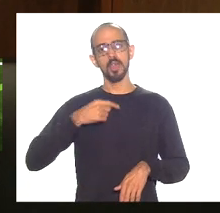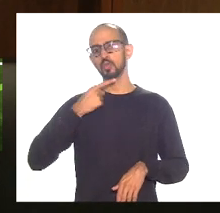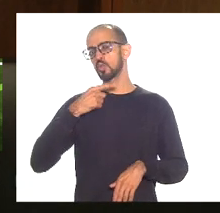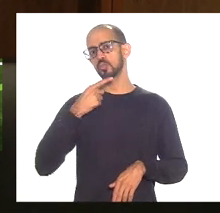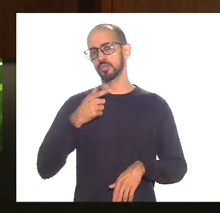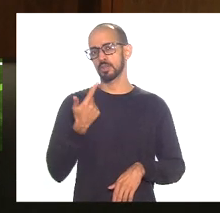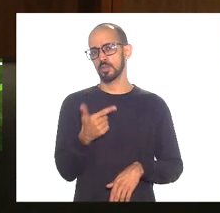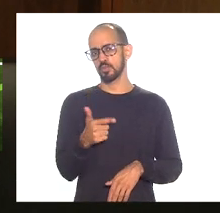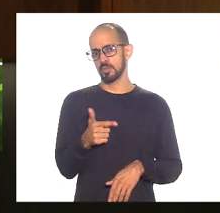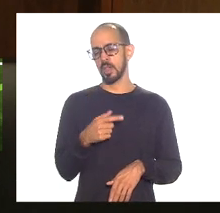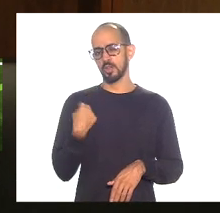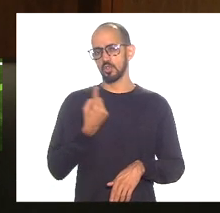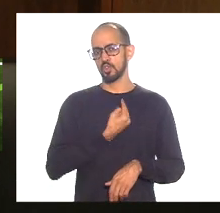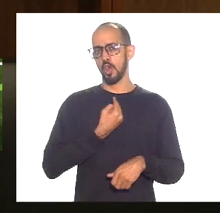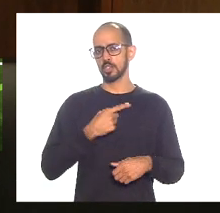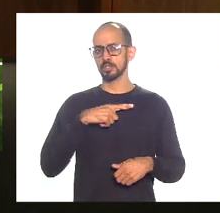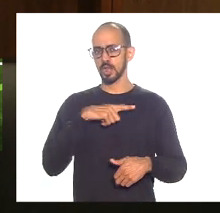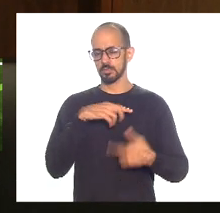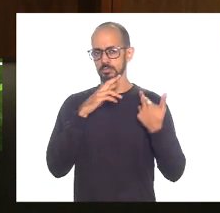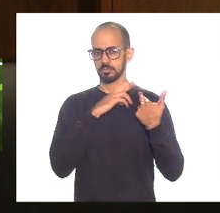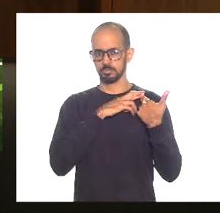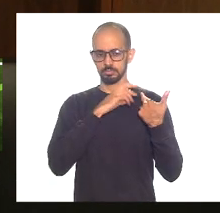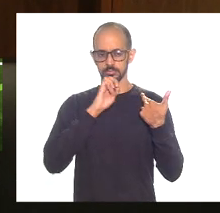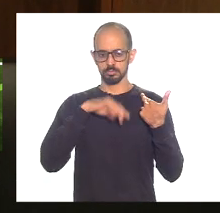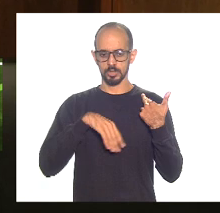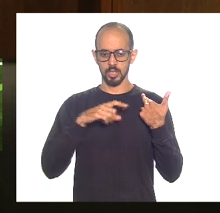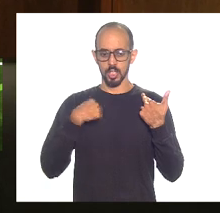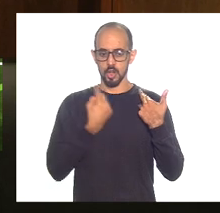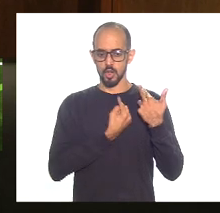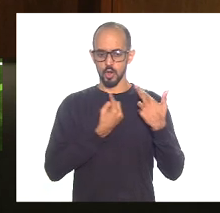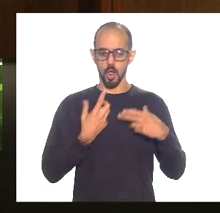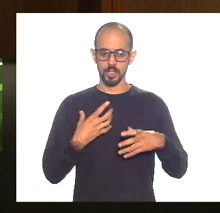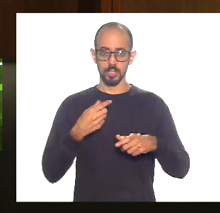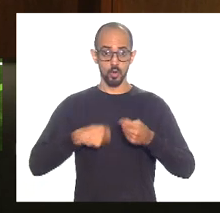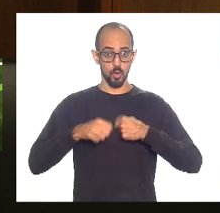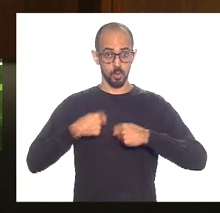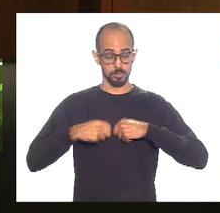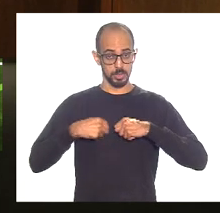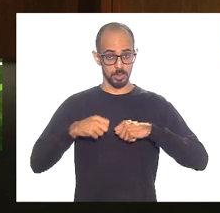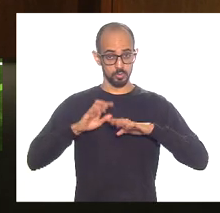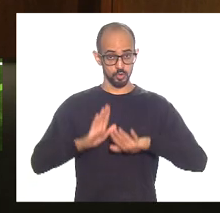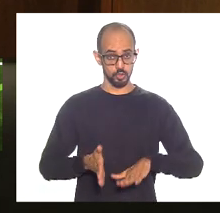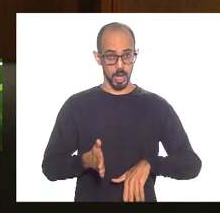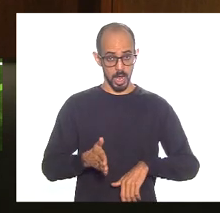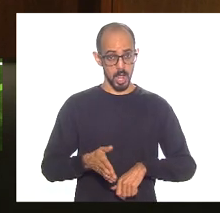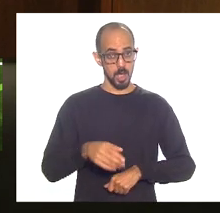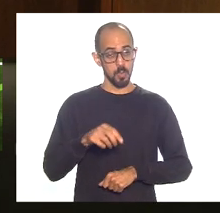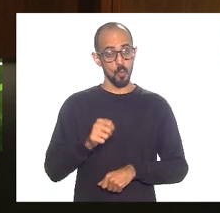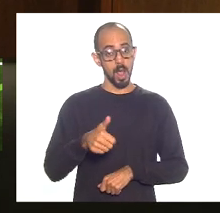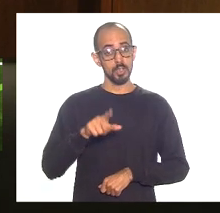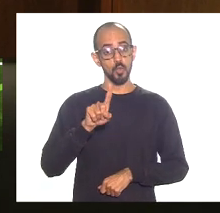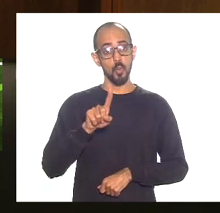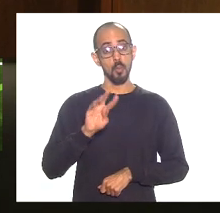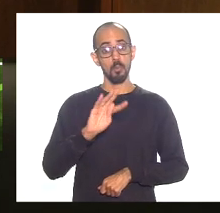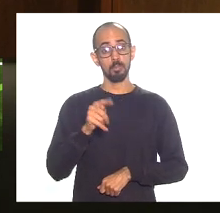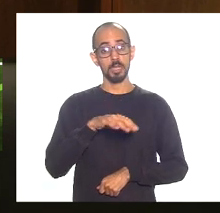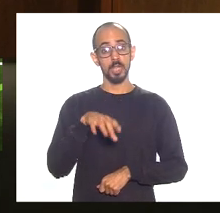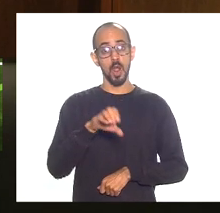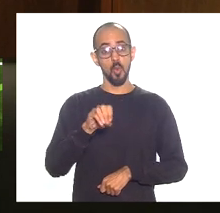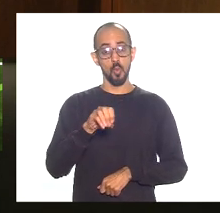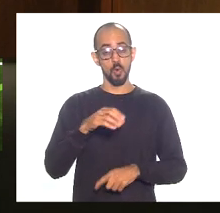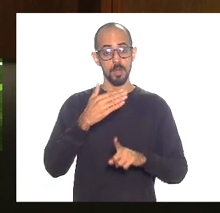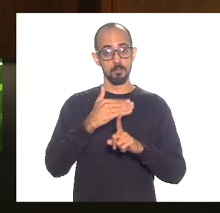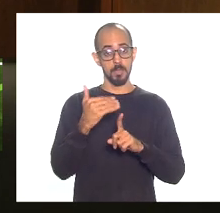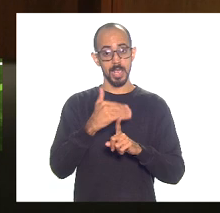casa. Sem falar nas nossas contas, que nesses três anos nós economizamos quase 1 bilhão e meio de reais